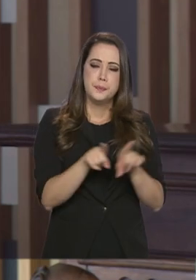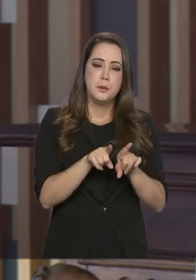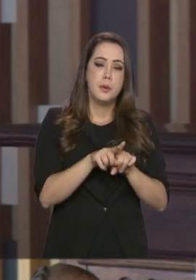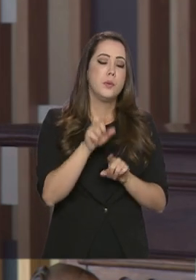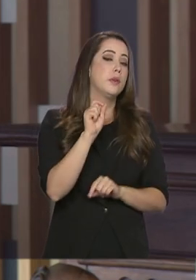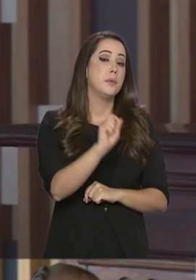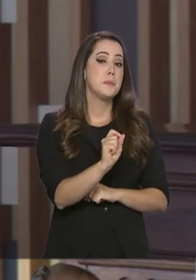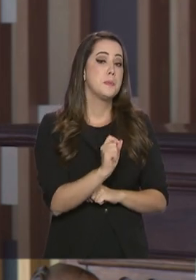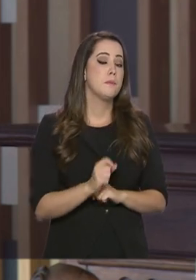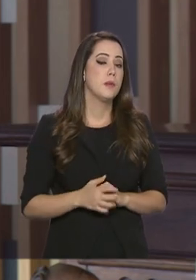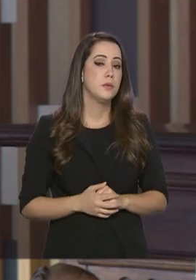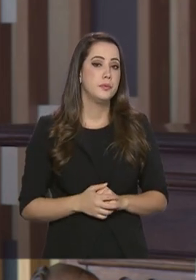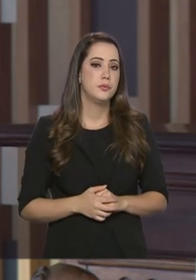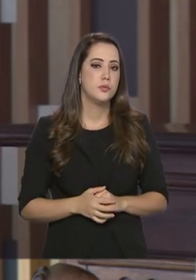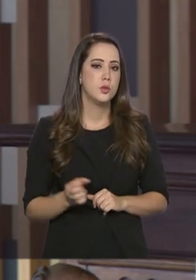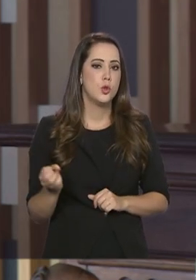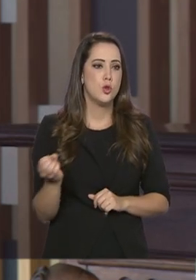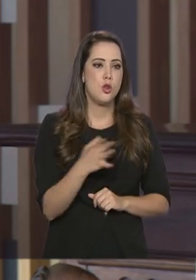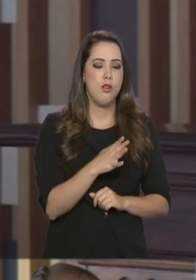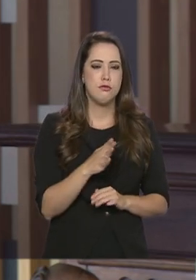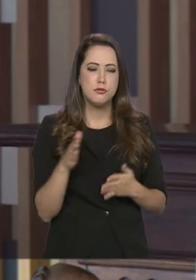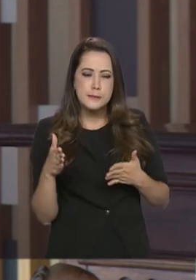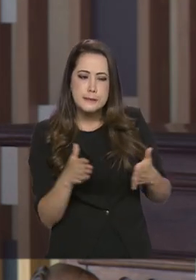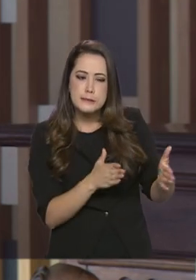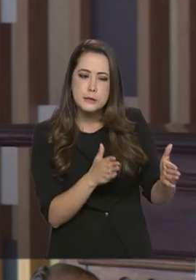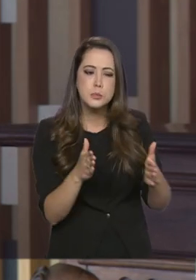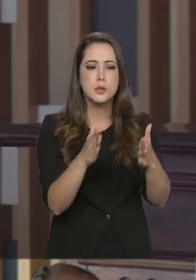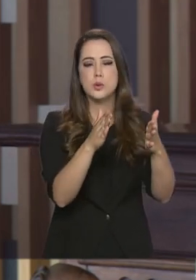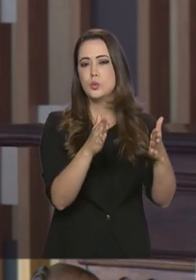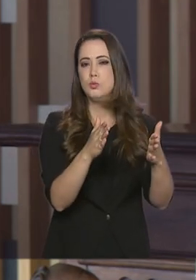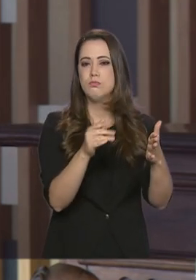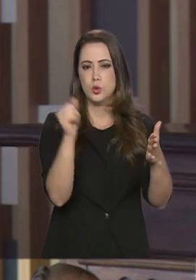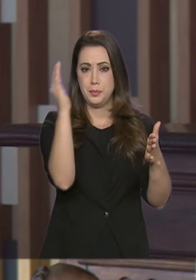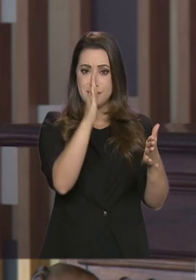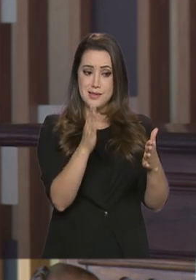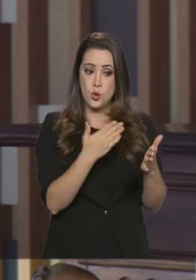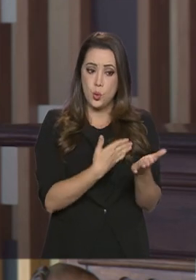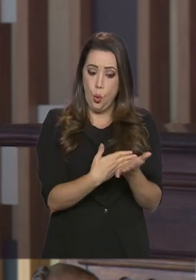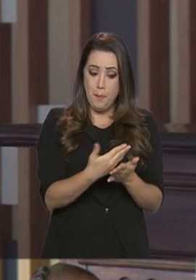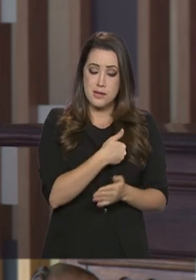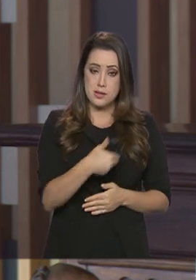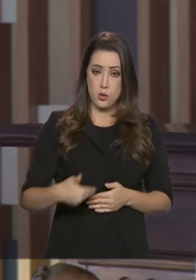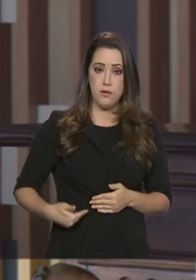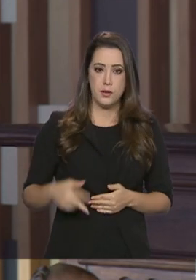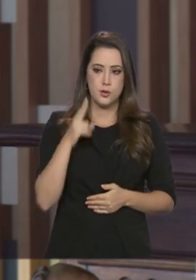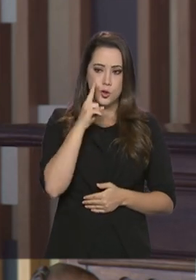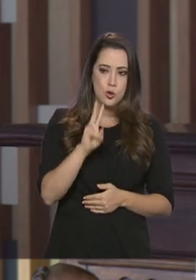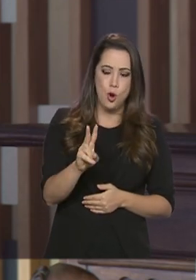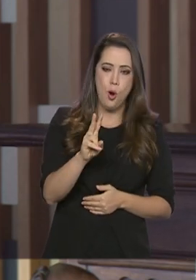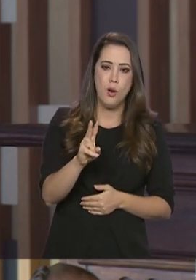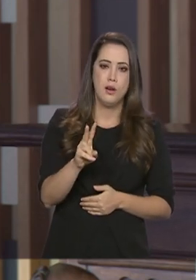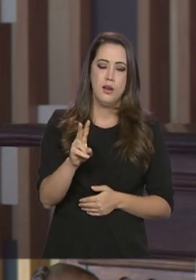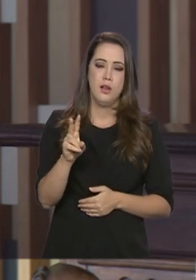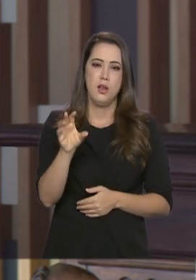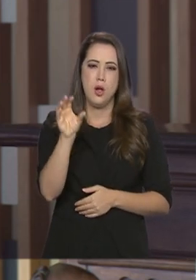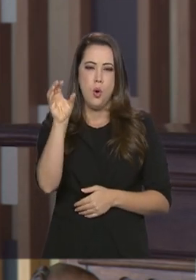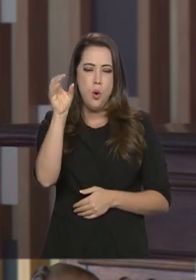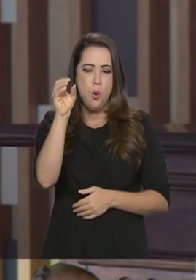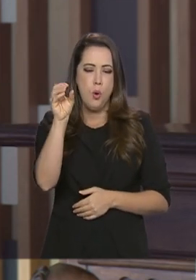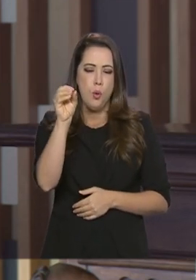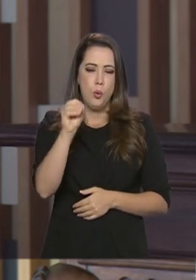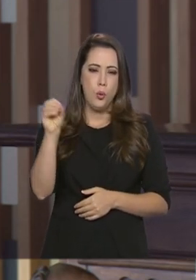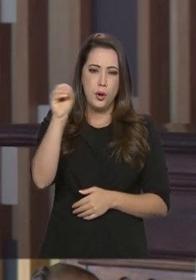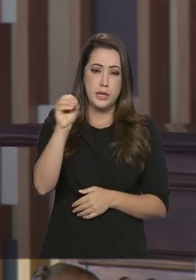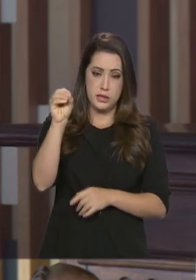uma nova visão que nós estamos levando, desde o começo desse governo, para o Oriente Médio. que é uma visão